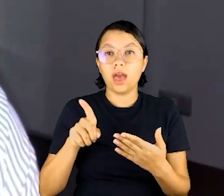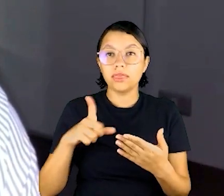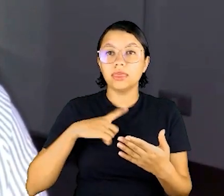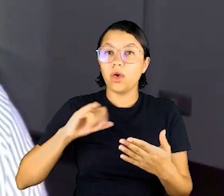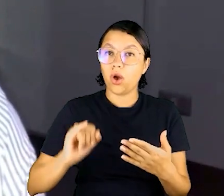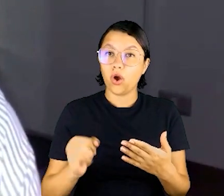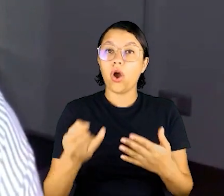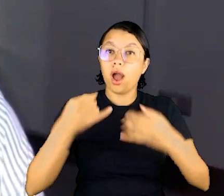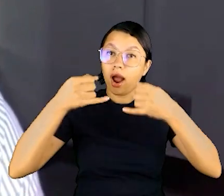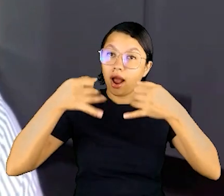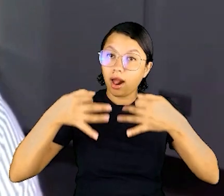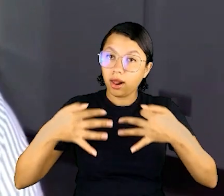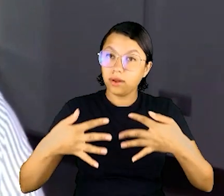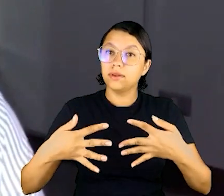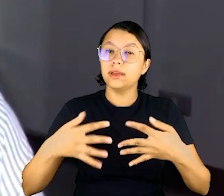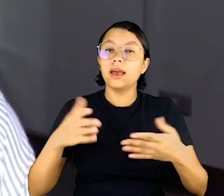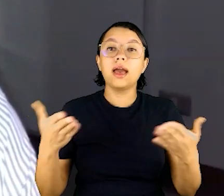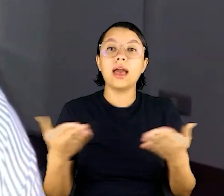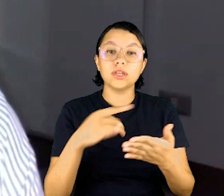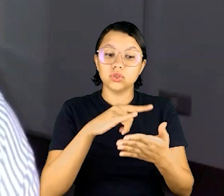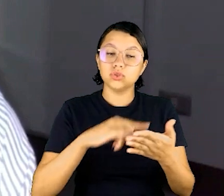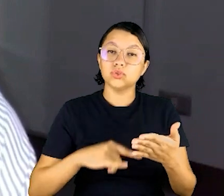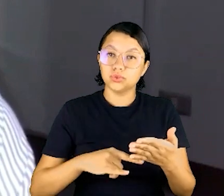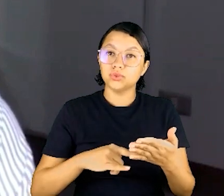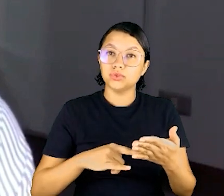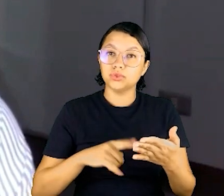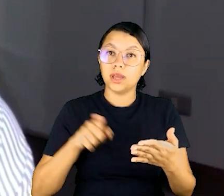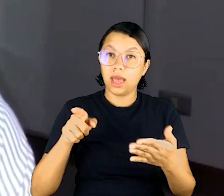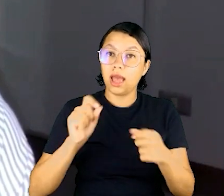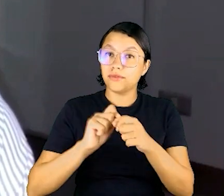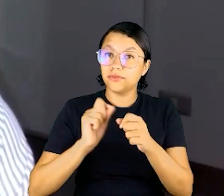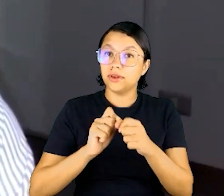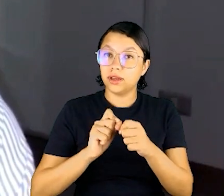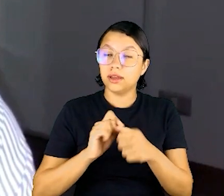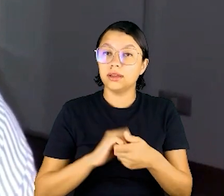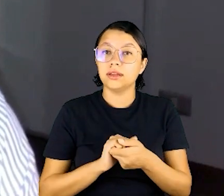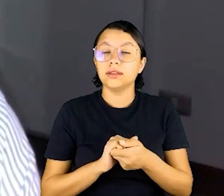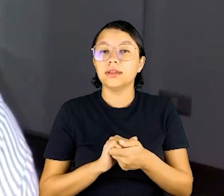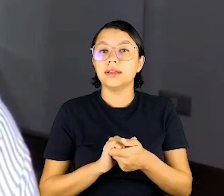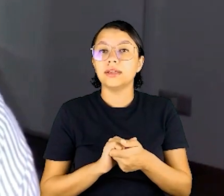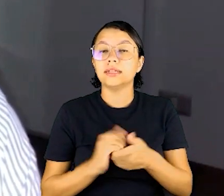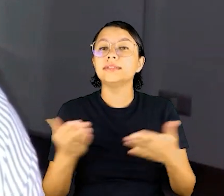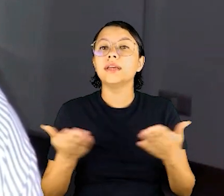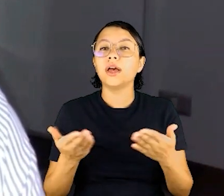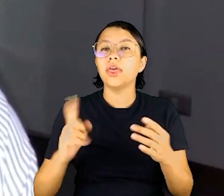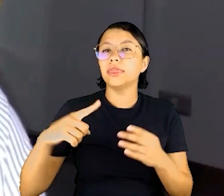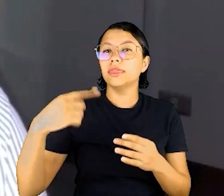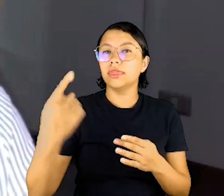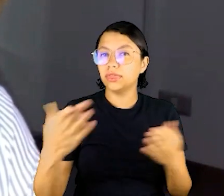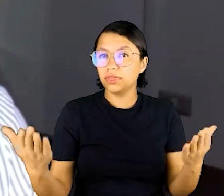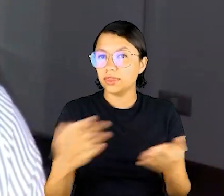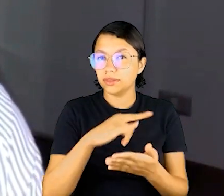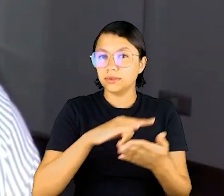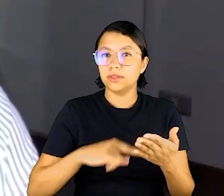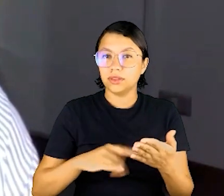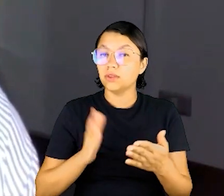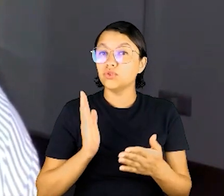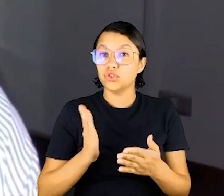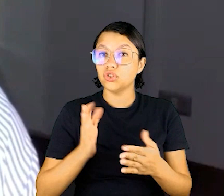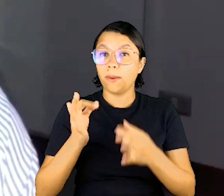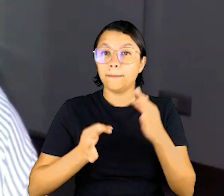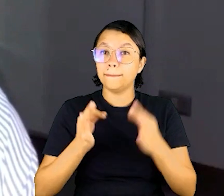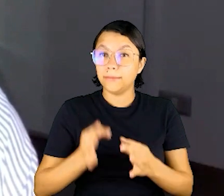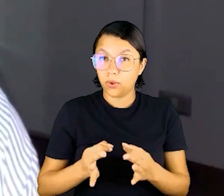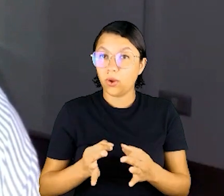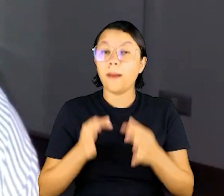Então ele vai ter oportunidade de explicar esse material que ele elaborou e nós agora, depois desse